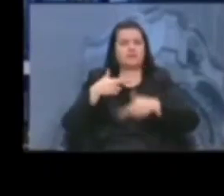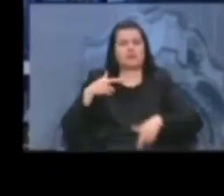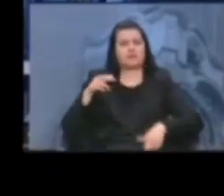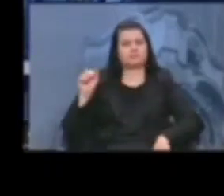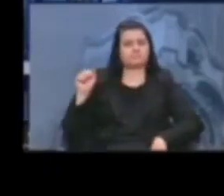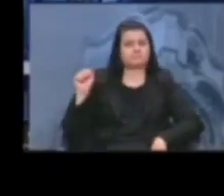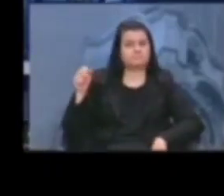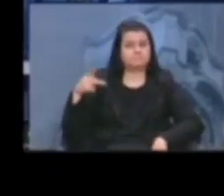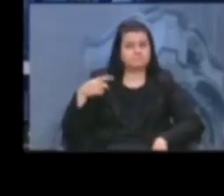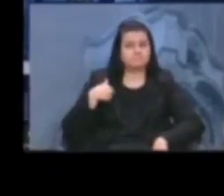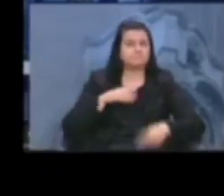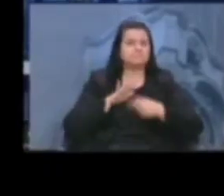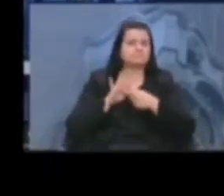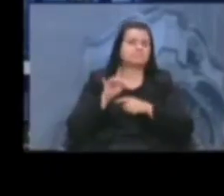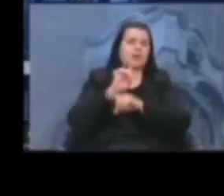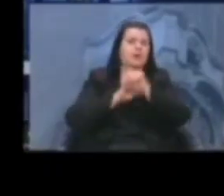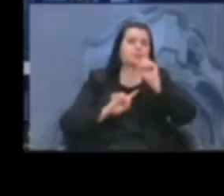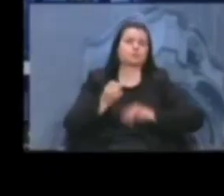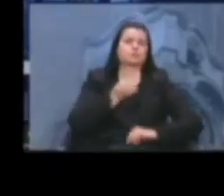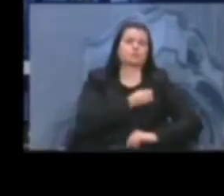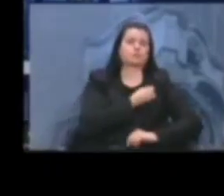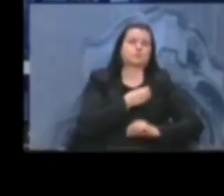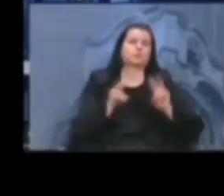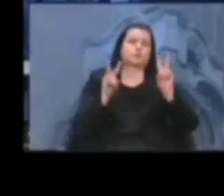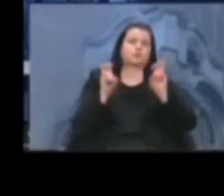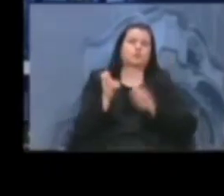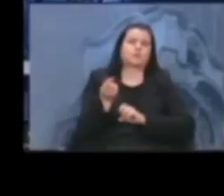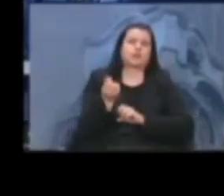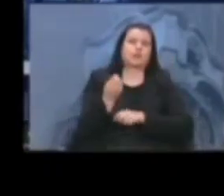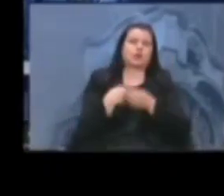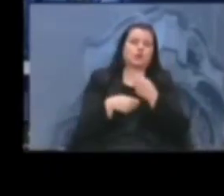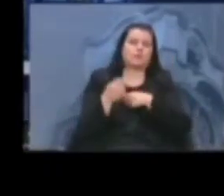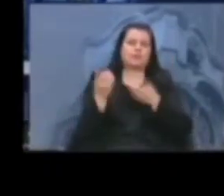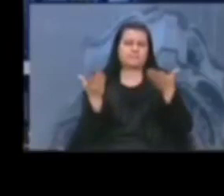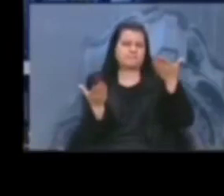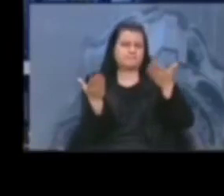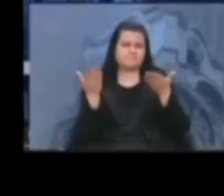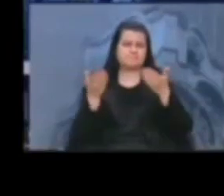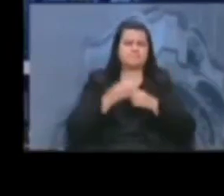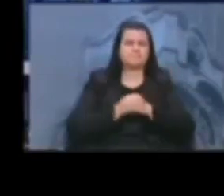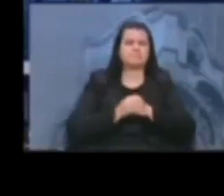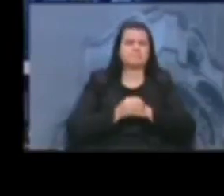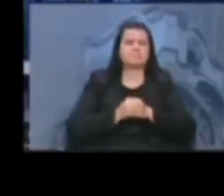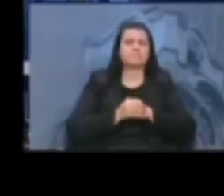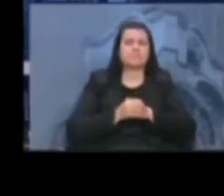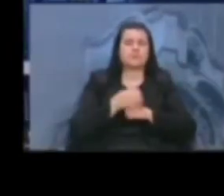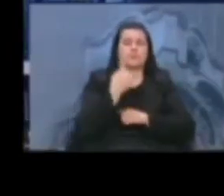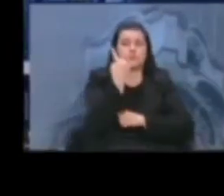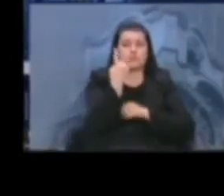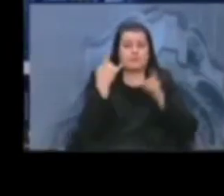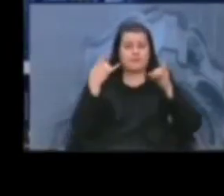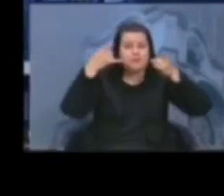trago alguns dados sobre a economia para a gente mensurar. Cada leito de UTI